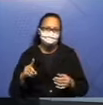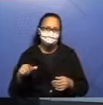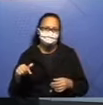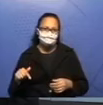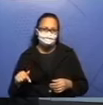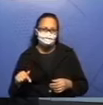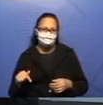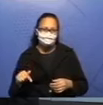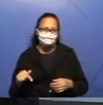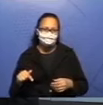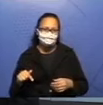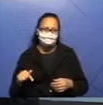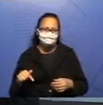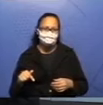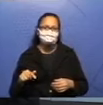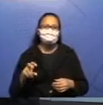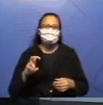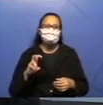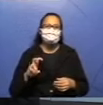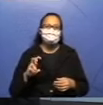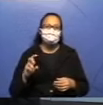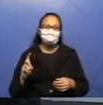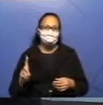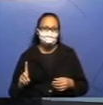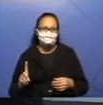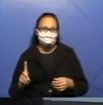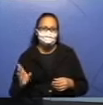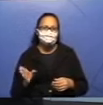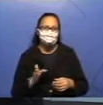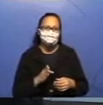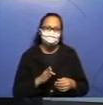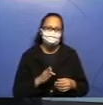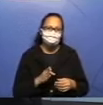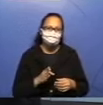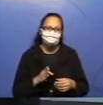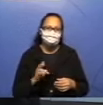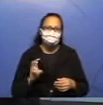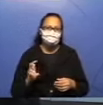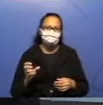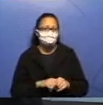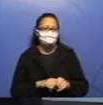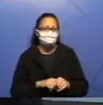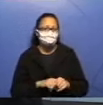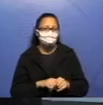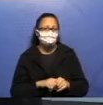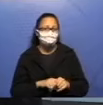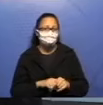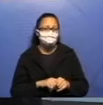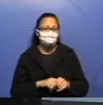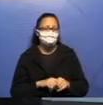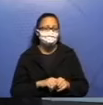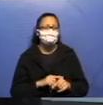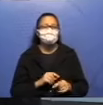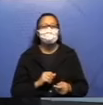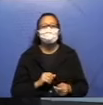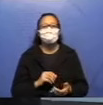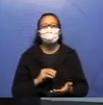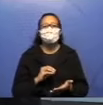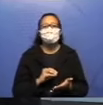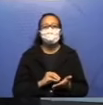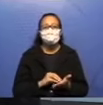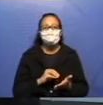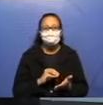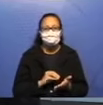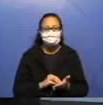66. Porque são as produções dos outros capítulos que nós não fizemos por falta de tempo e por falta